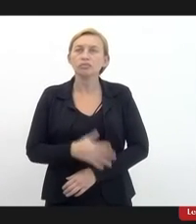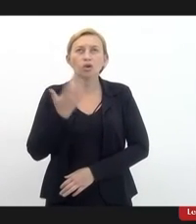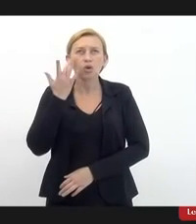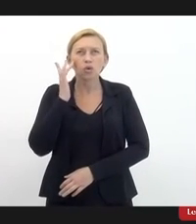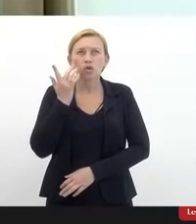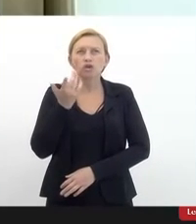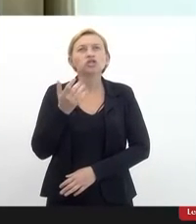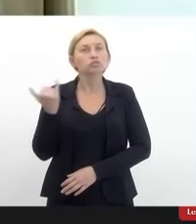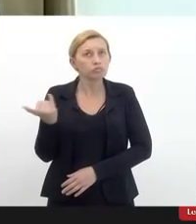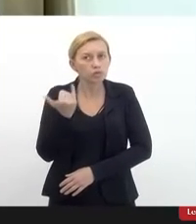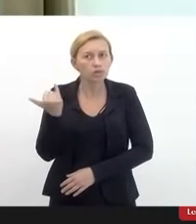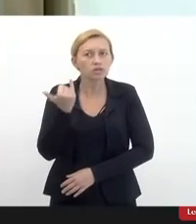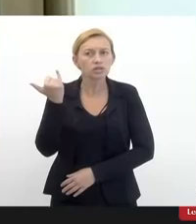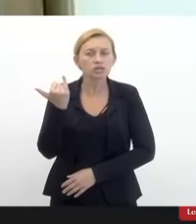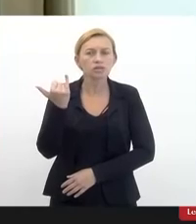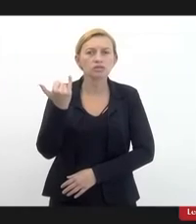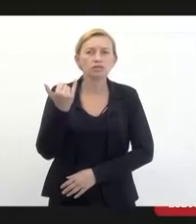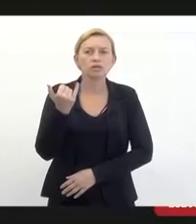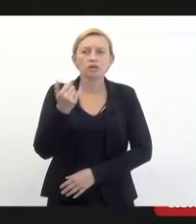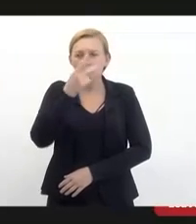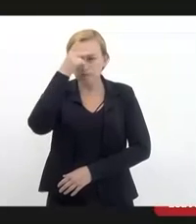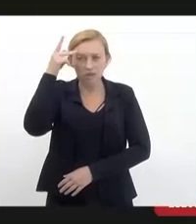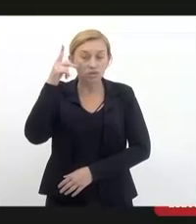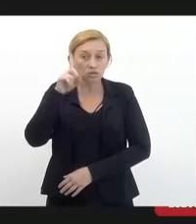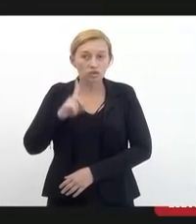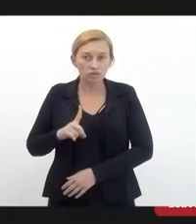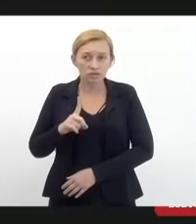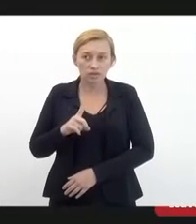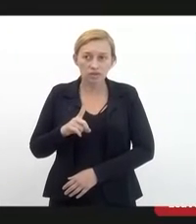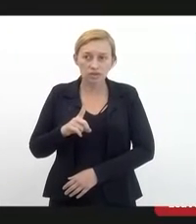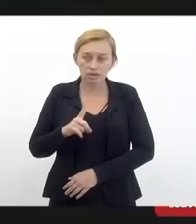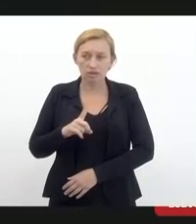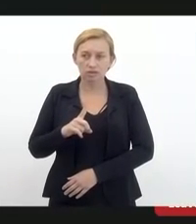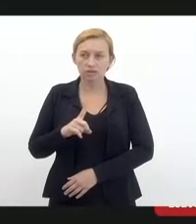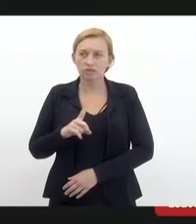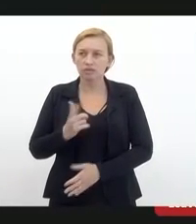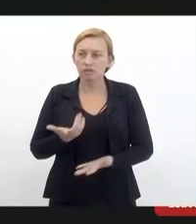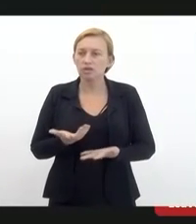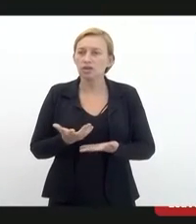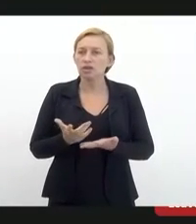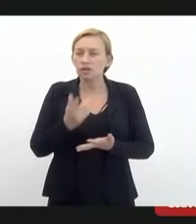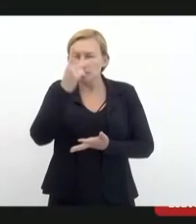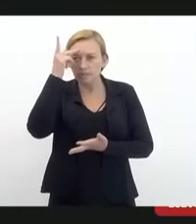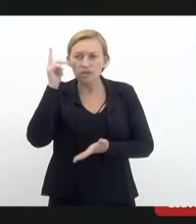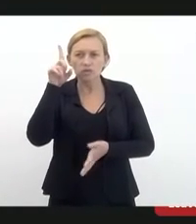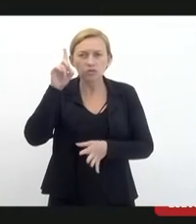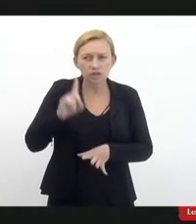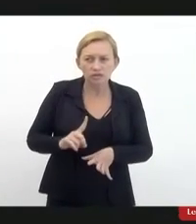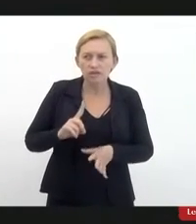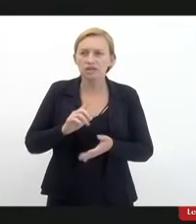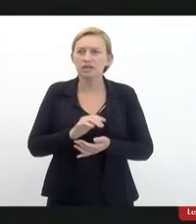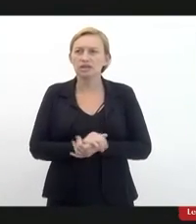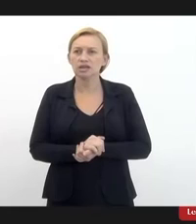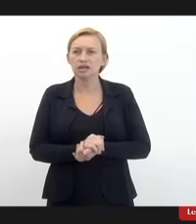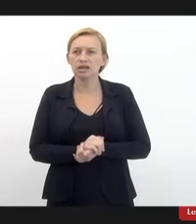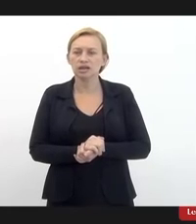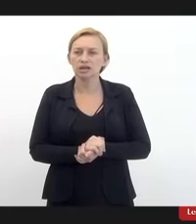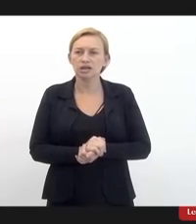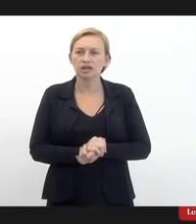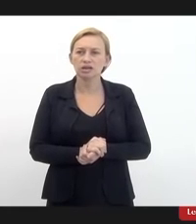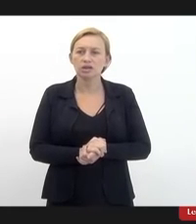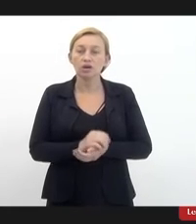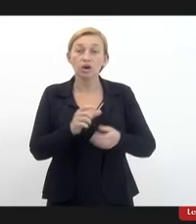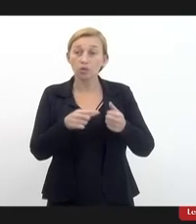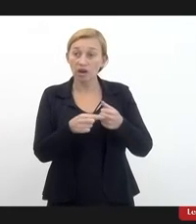acho que é muito importante colocar pessoas com deficiência porque fica segregando pessoas com deficiência como está no